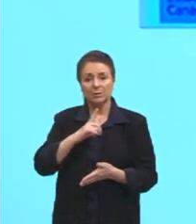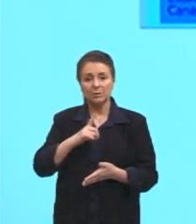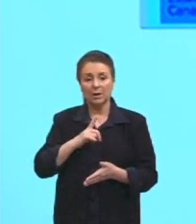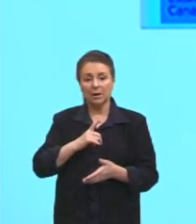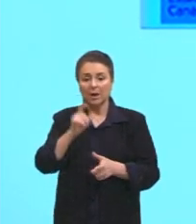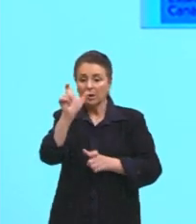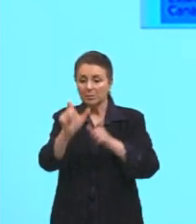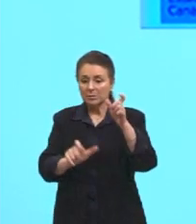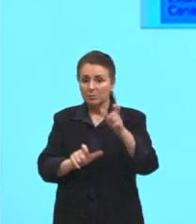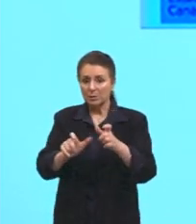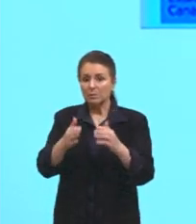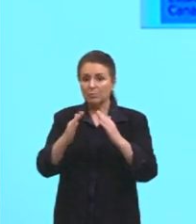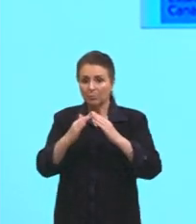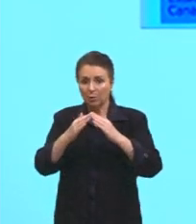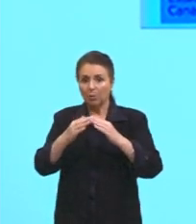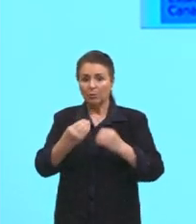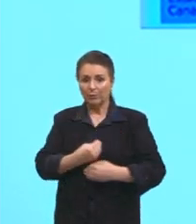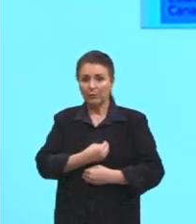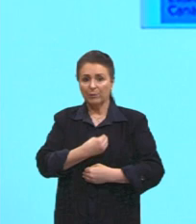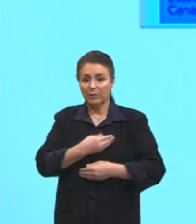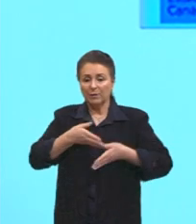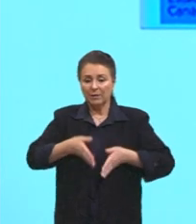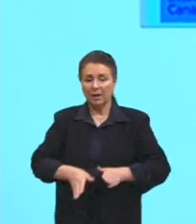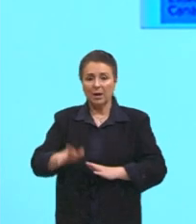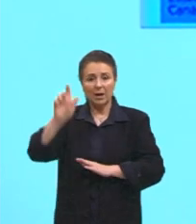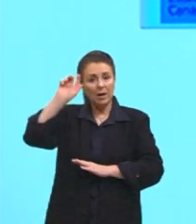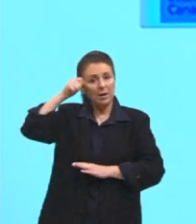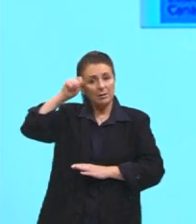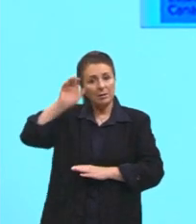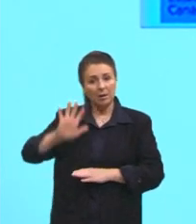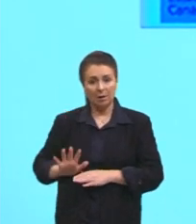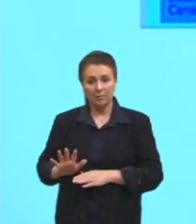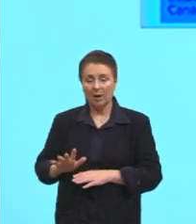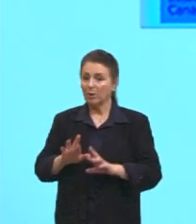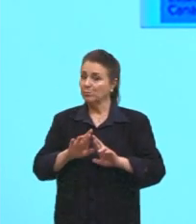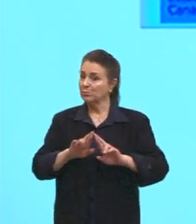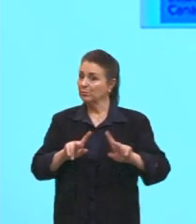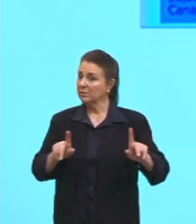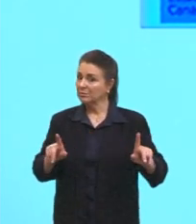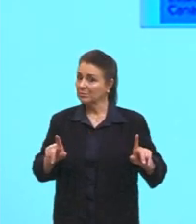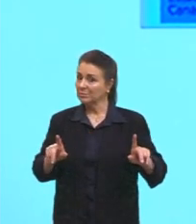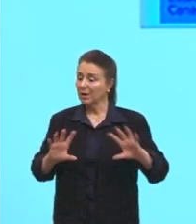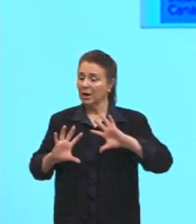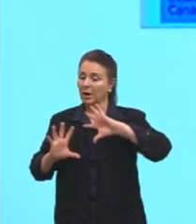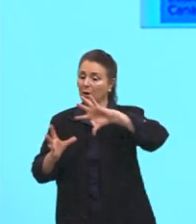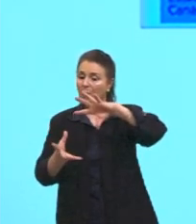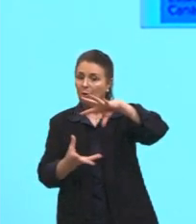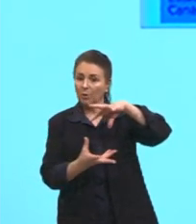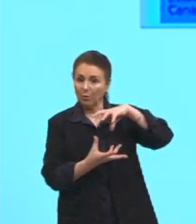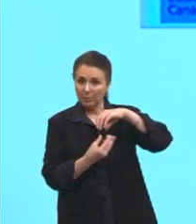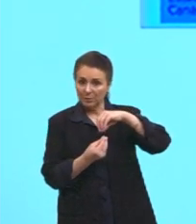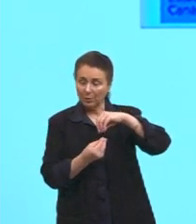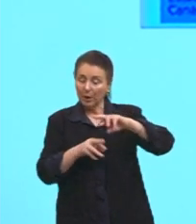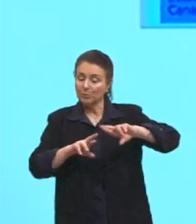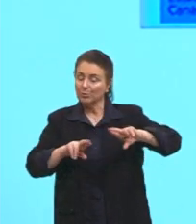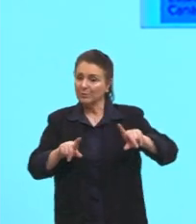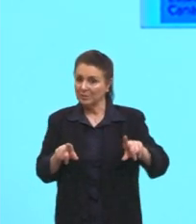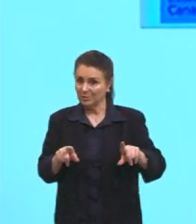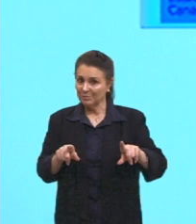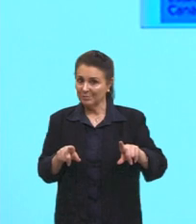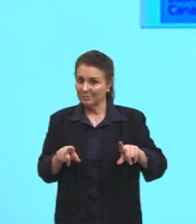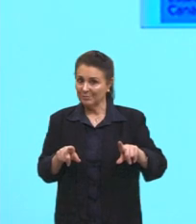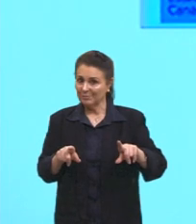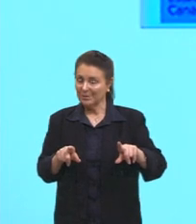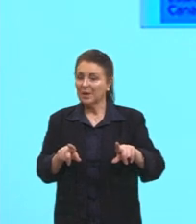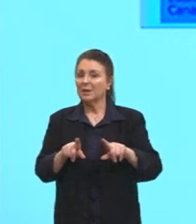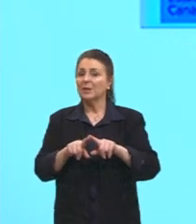relacionada à globalização, ela não chega, né, de forma igual na África, né, e aí vai ter justamente no seu consumo,